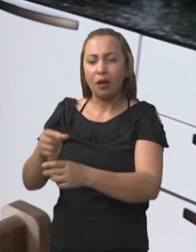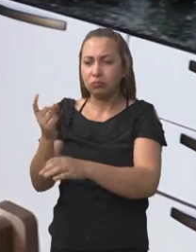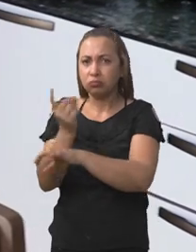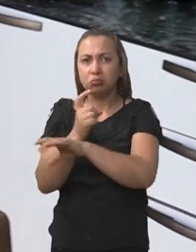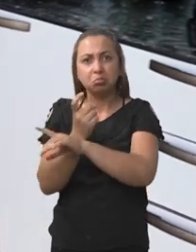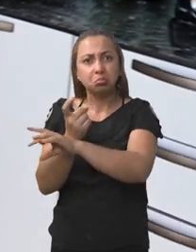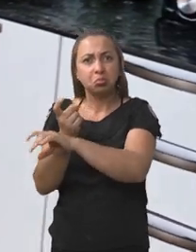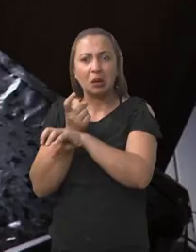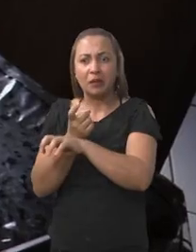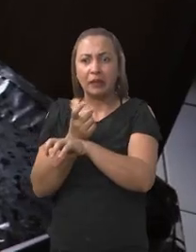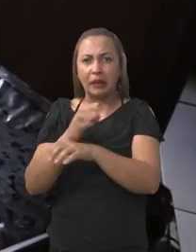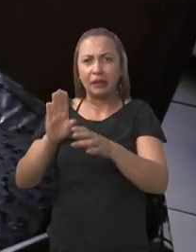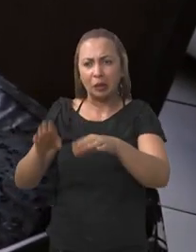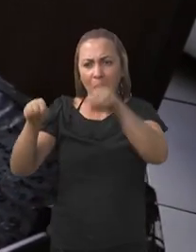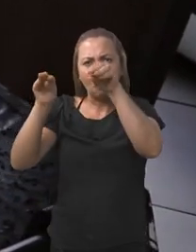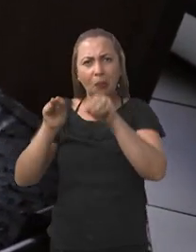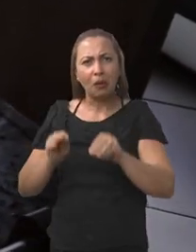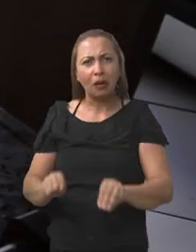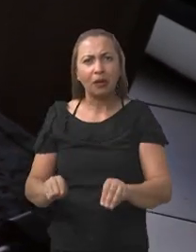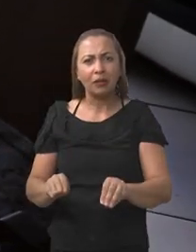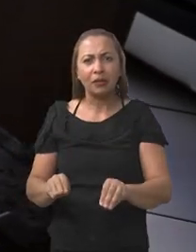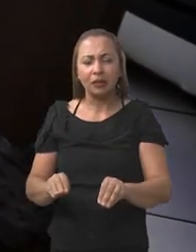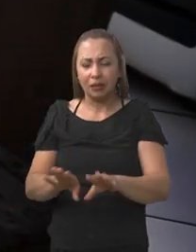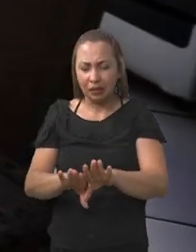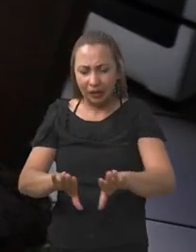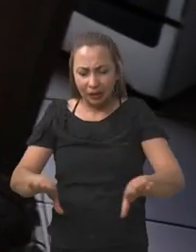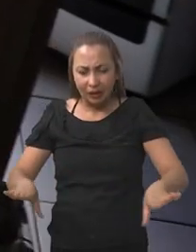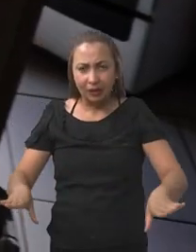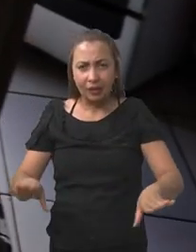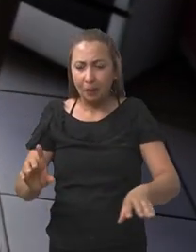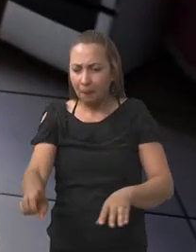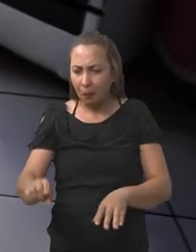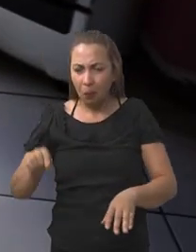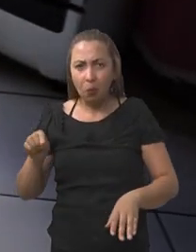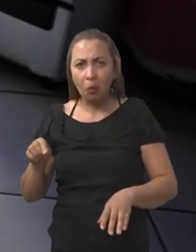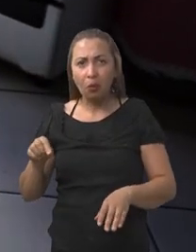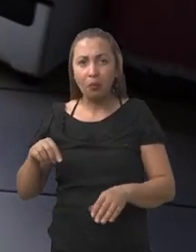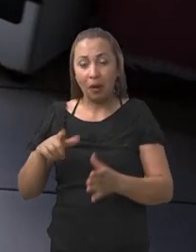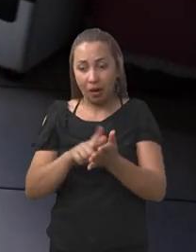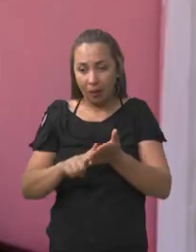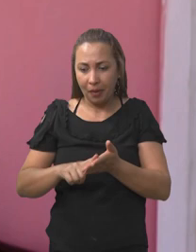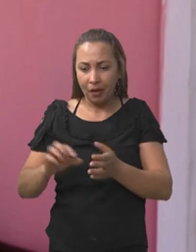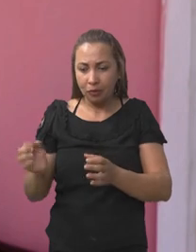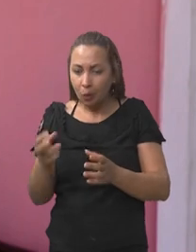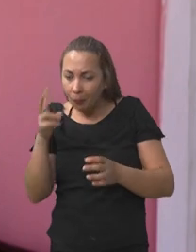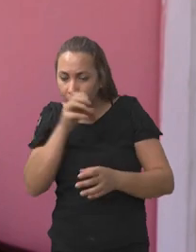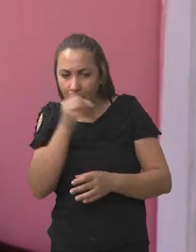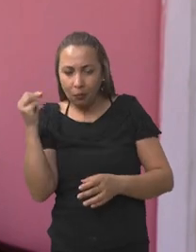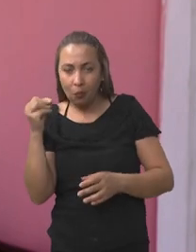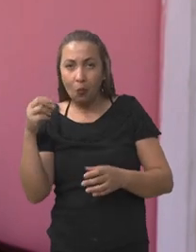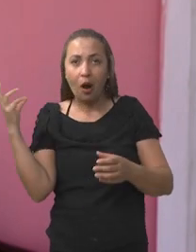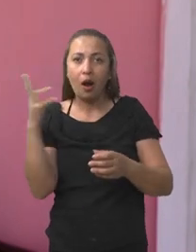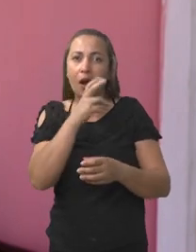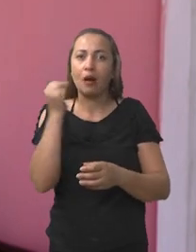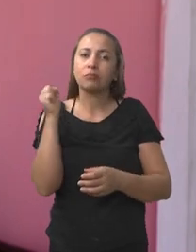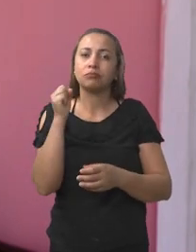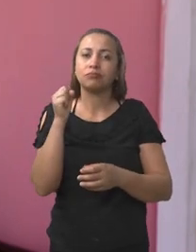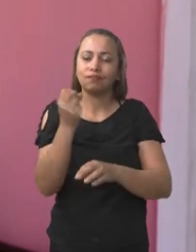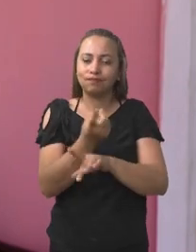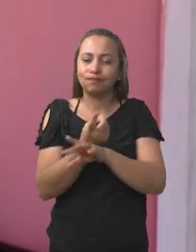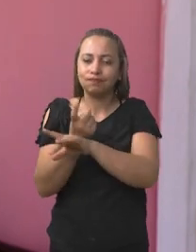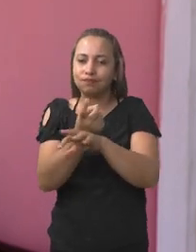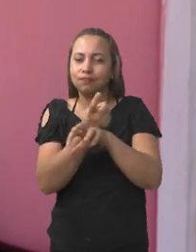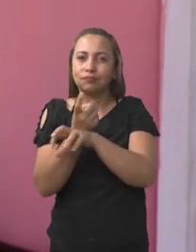debaixo de uma toalha de chão. Ela puxou a toalha e aí ela viu que correu. Quando ela observou, era um